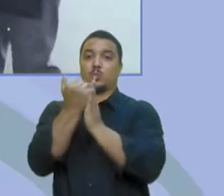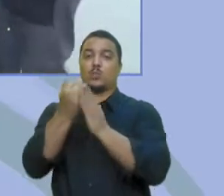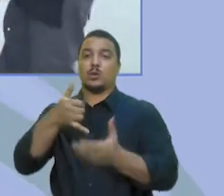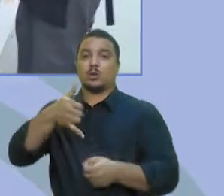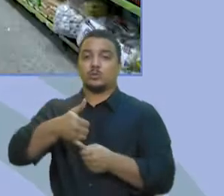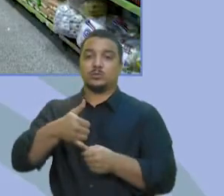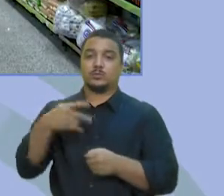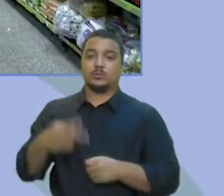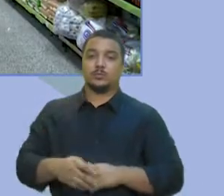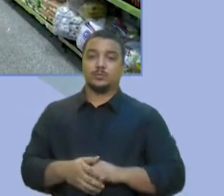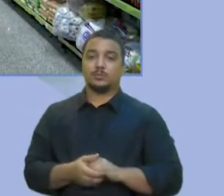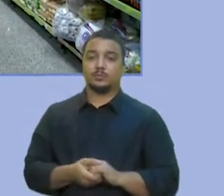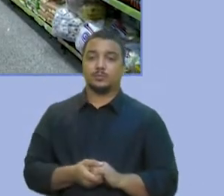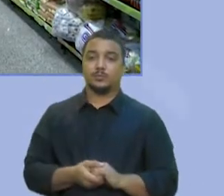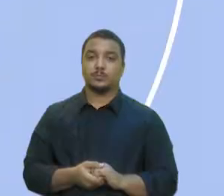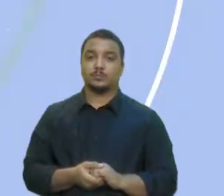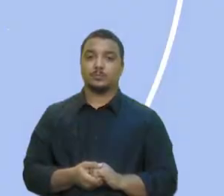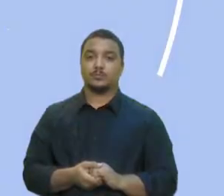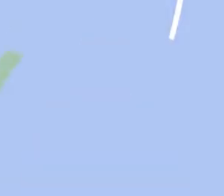em diversos setores.